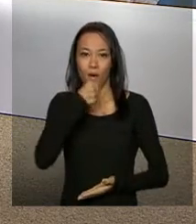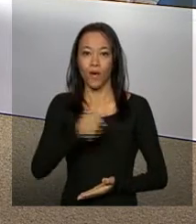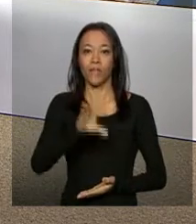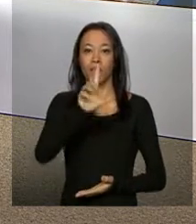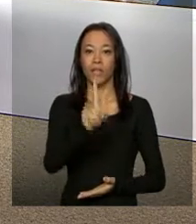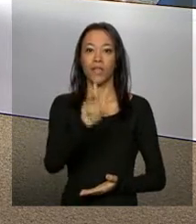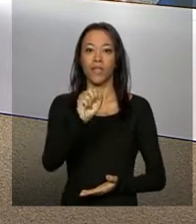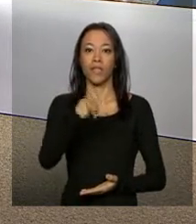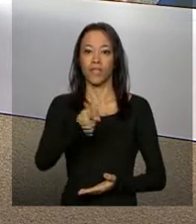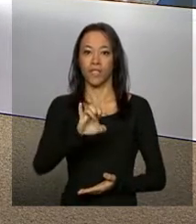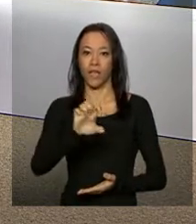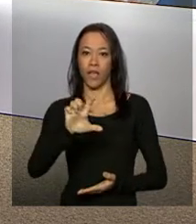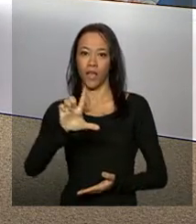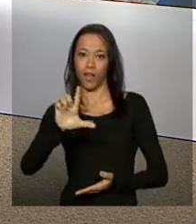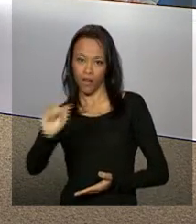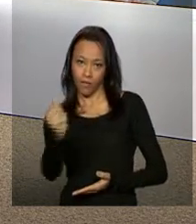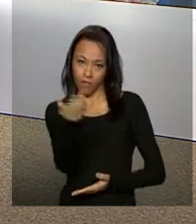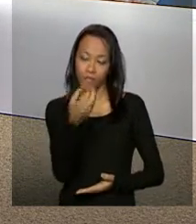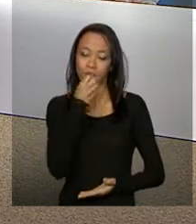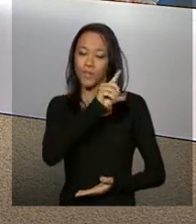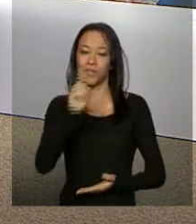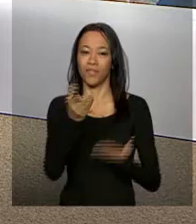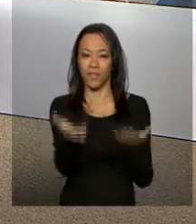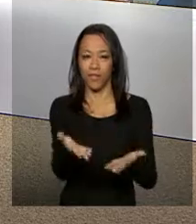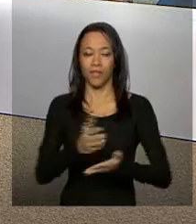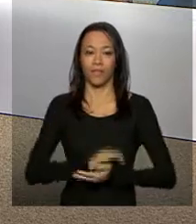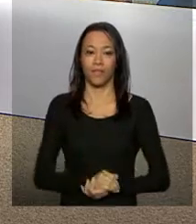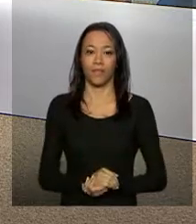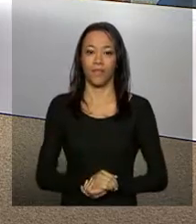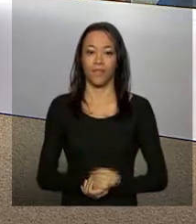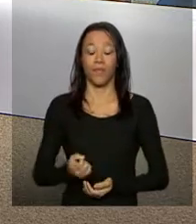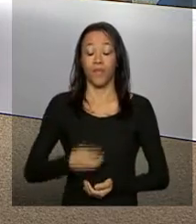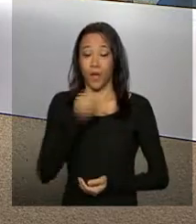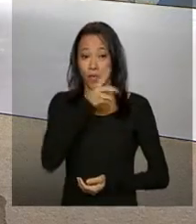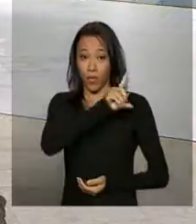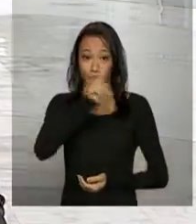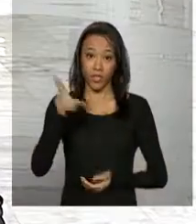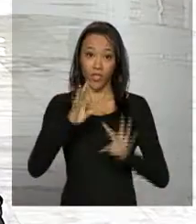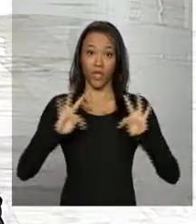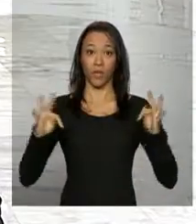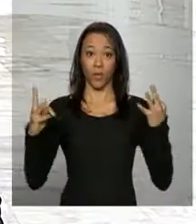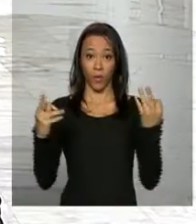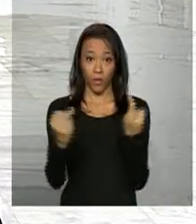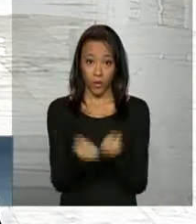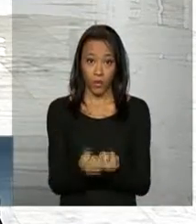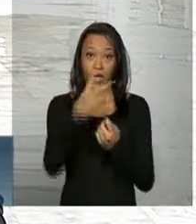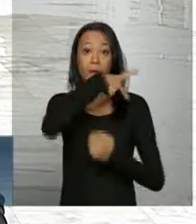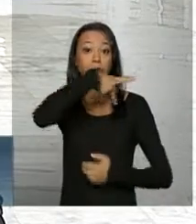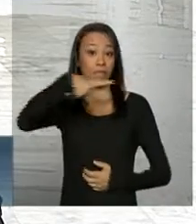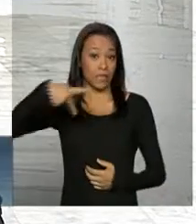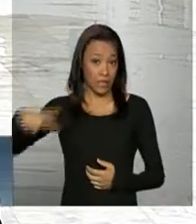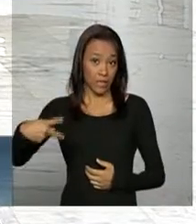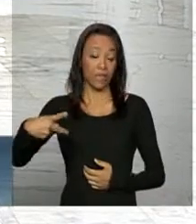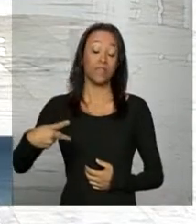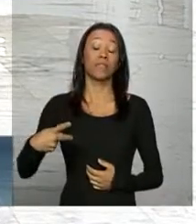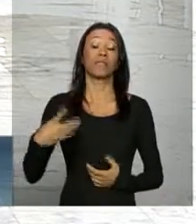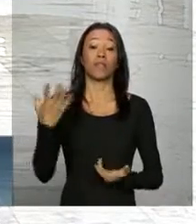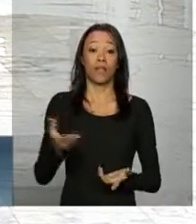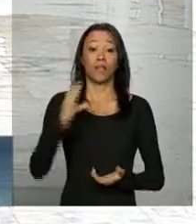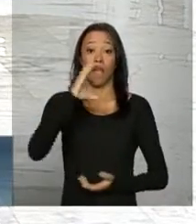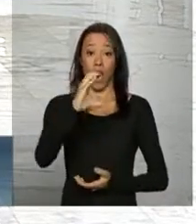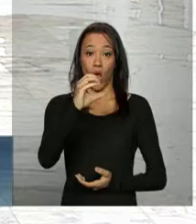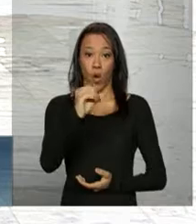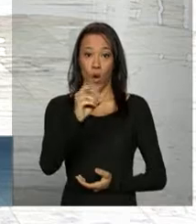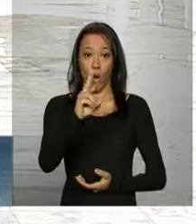Daniela Almeida. Bom dia, Daniela. Bom dia, Daniela. Bom dia a todos. A presidenta da República da